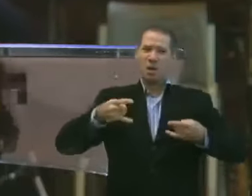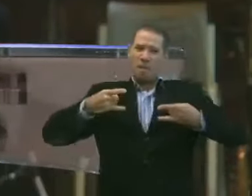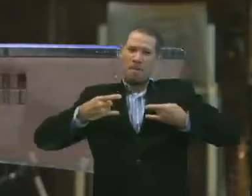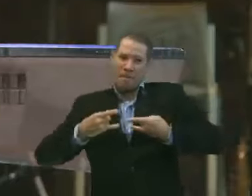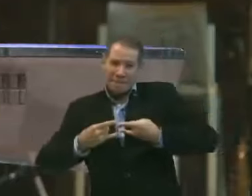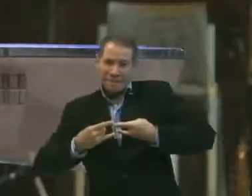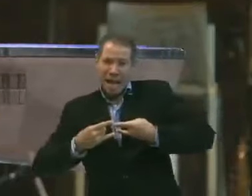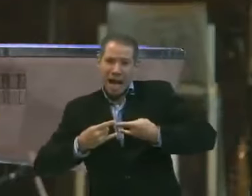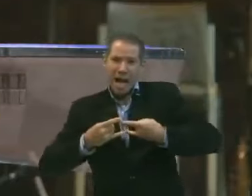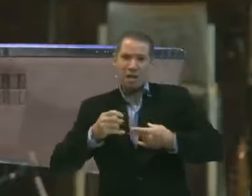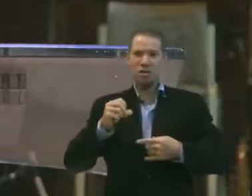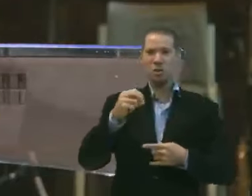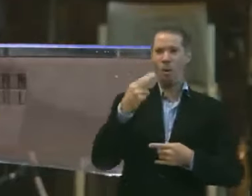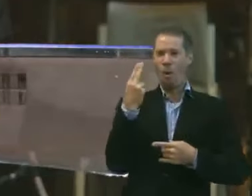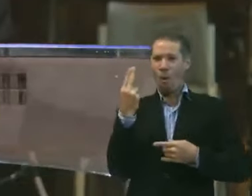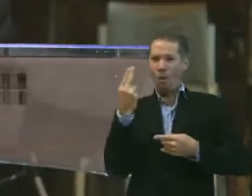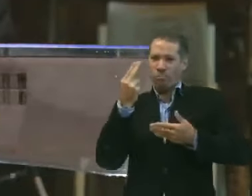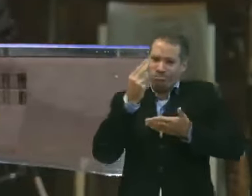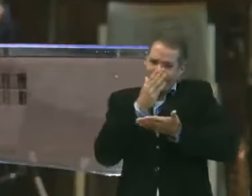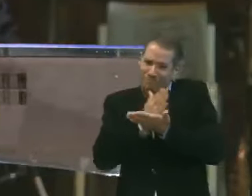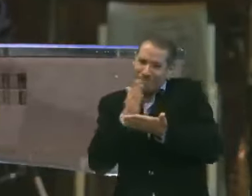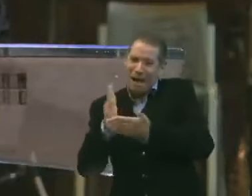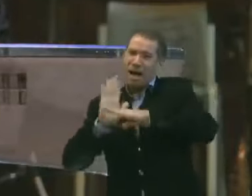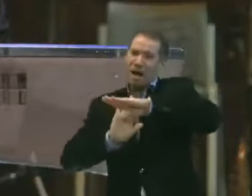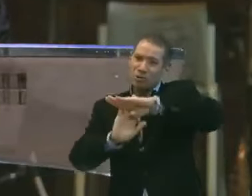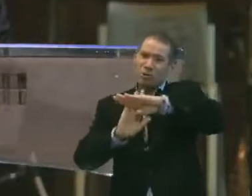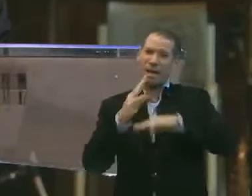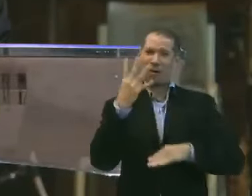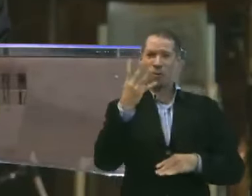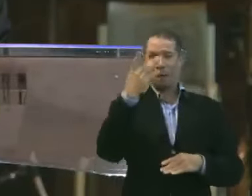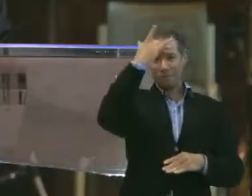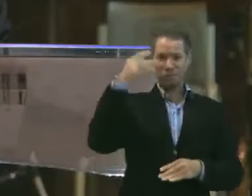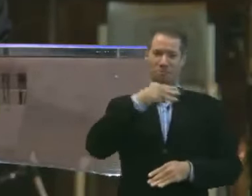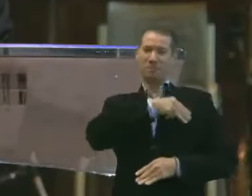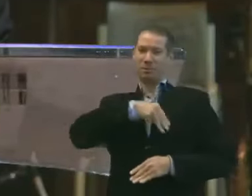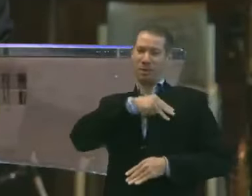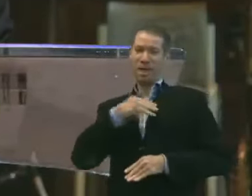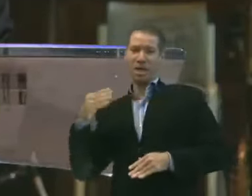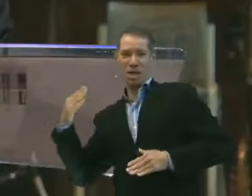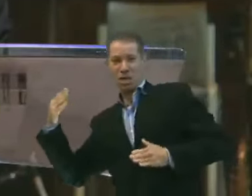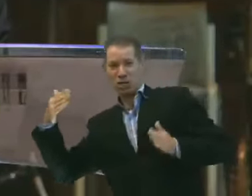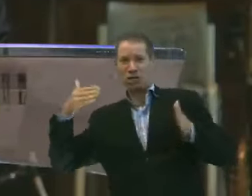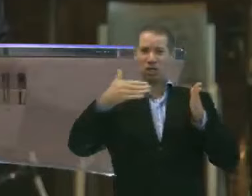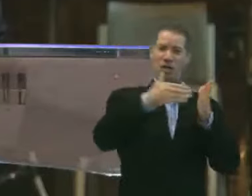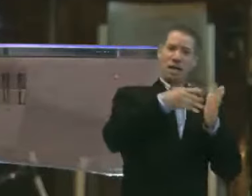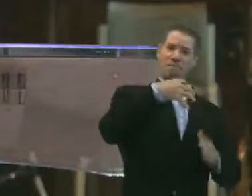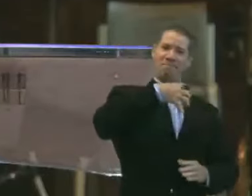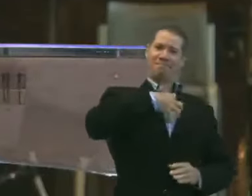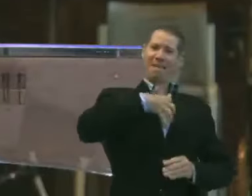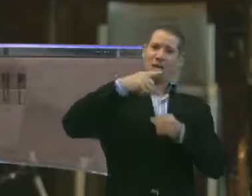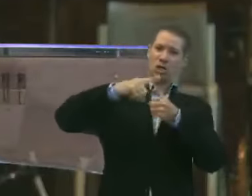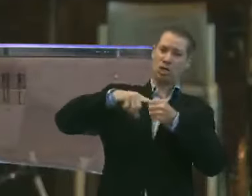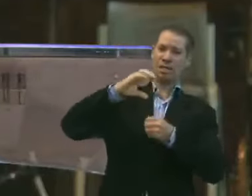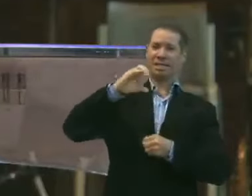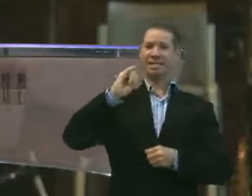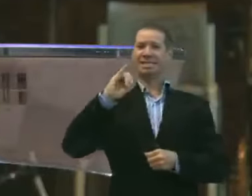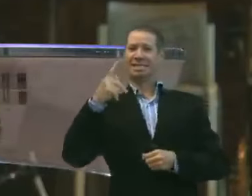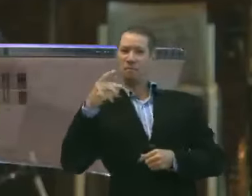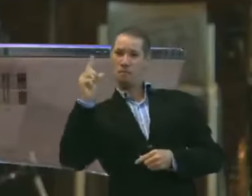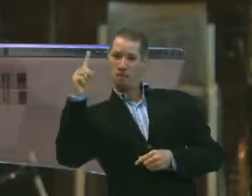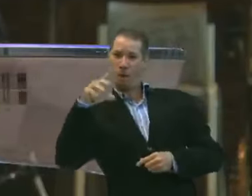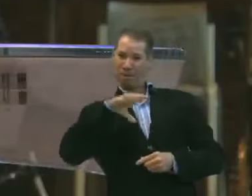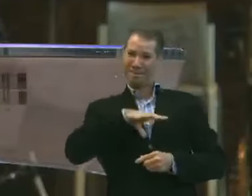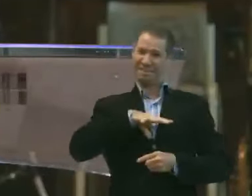ou parte, ou um pouquinho dessa passagem, para esses quatro missionários chegarem até Cipó. Se você